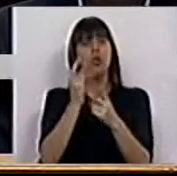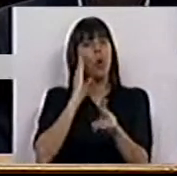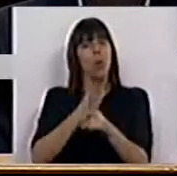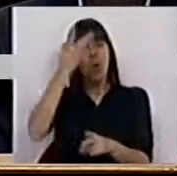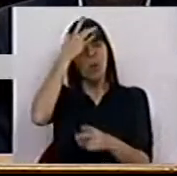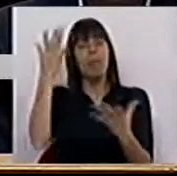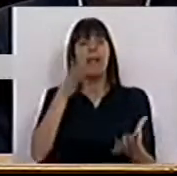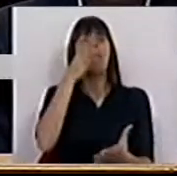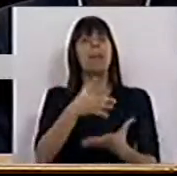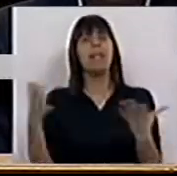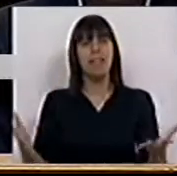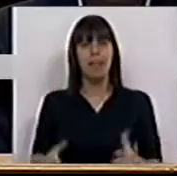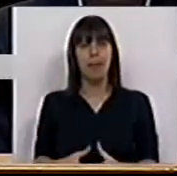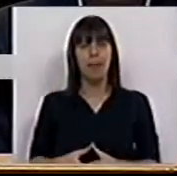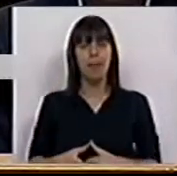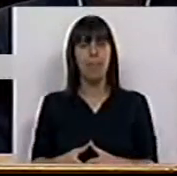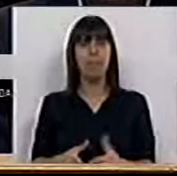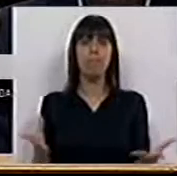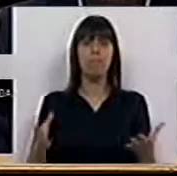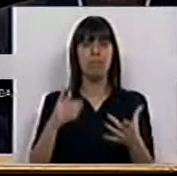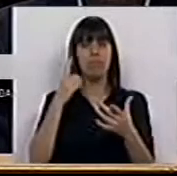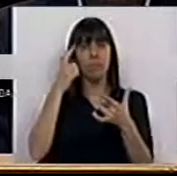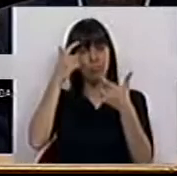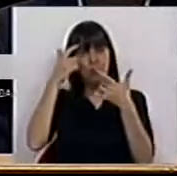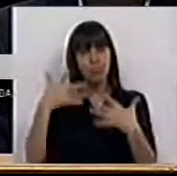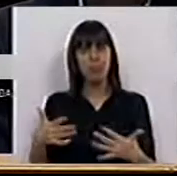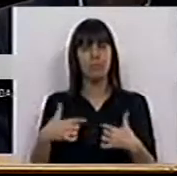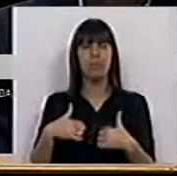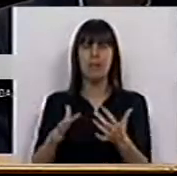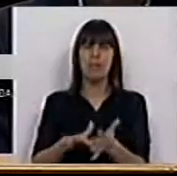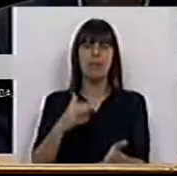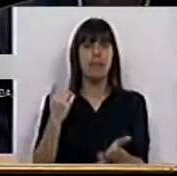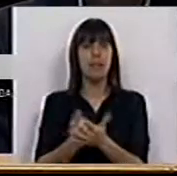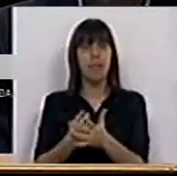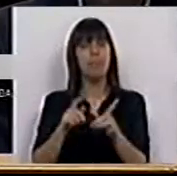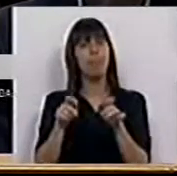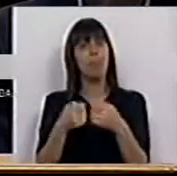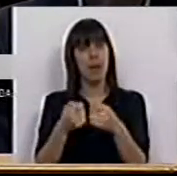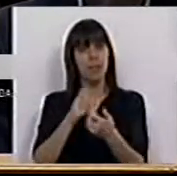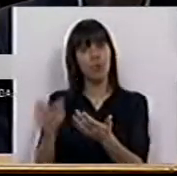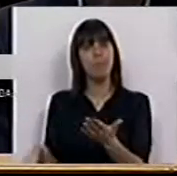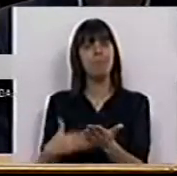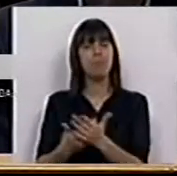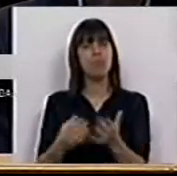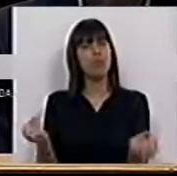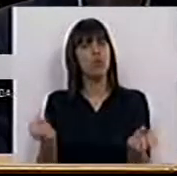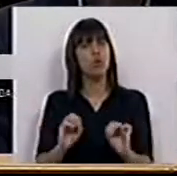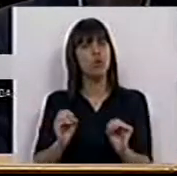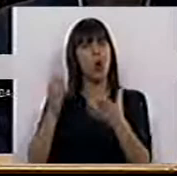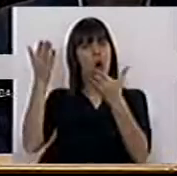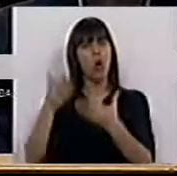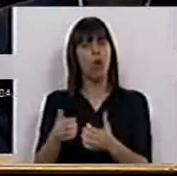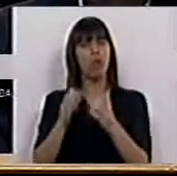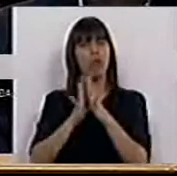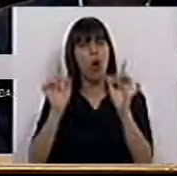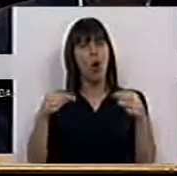último comentário para dizer o seguinte. Surpreendeu-me sempre que os partidos proponentes não tivessem convidado